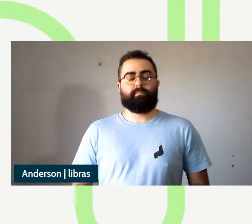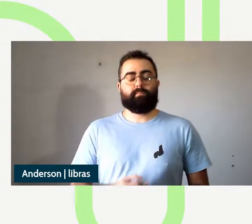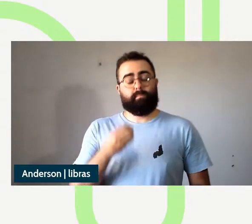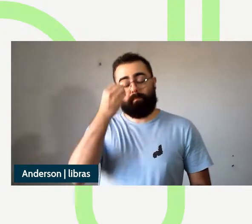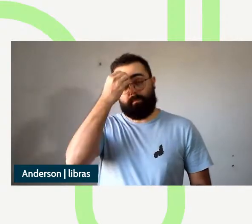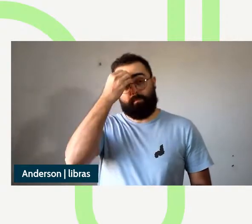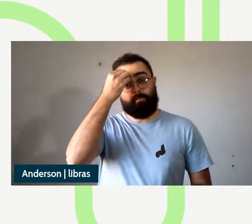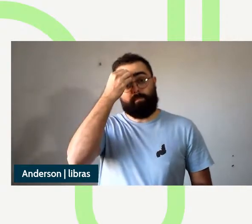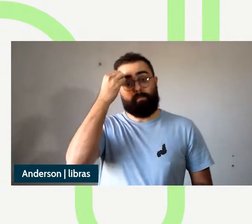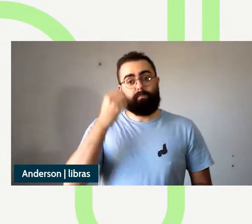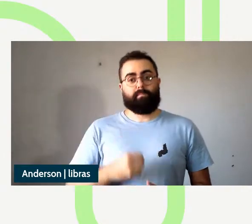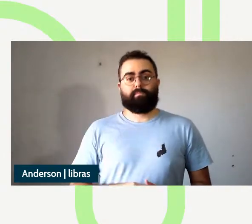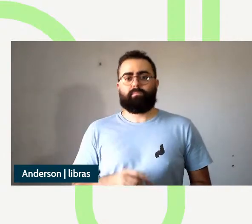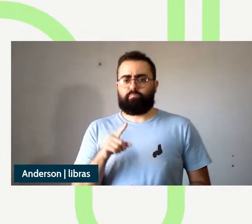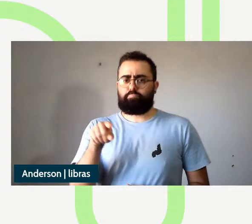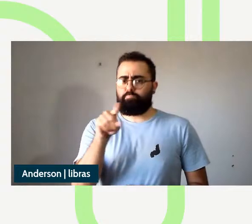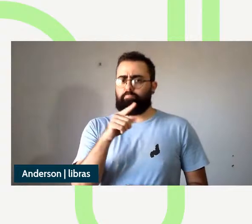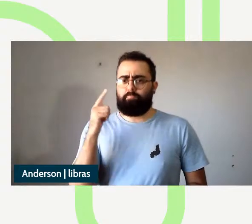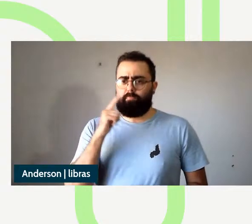vocês conseguem ver minha tela?